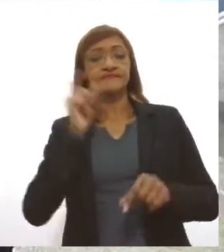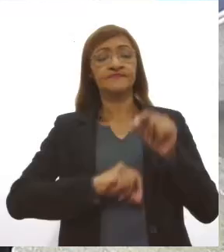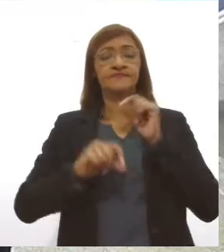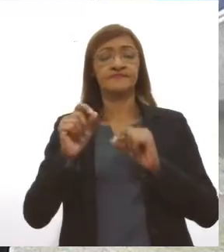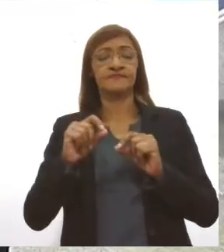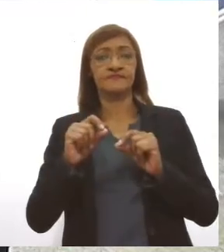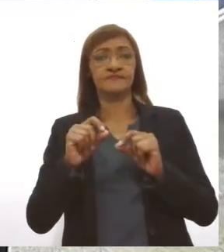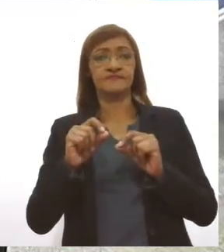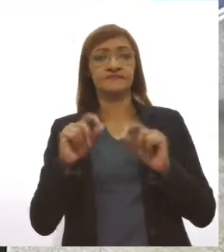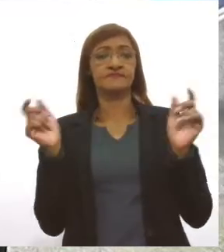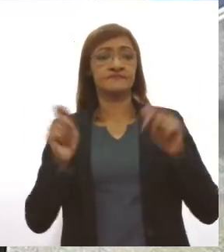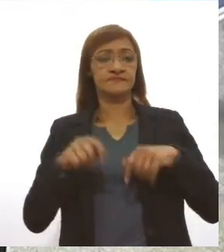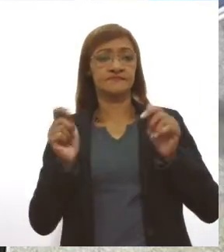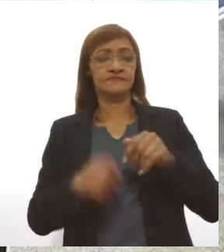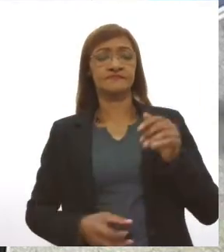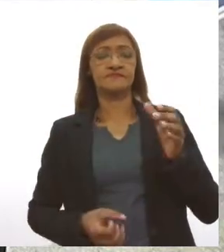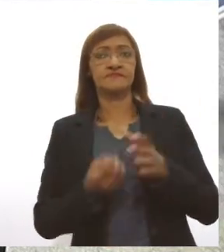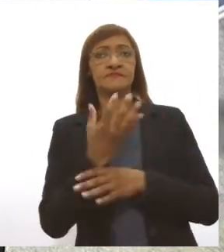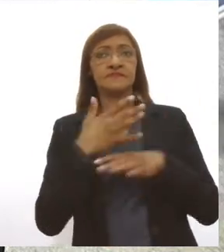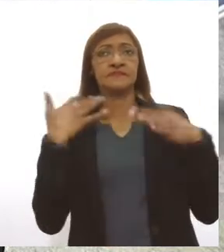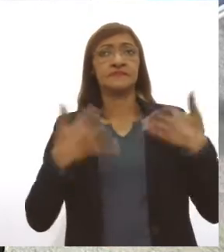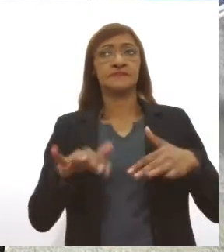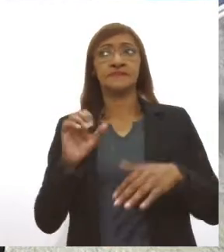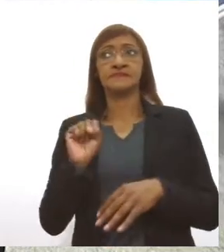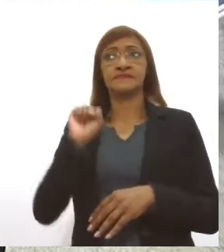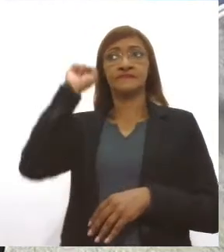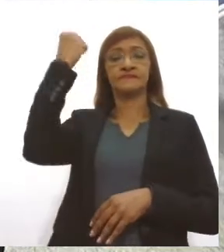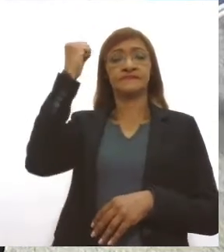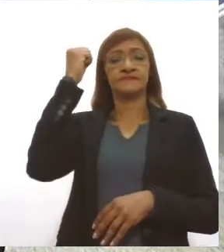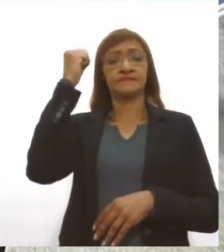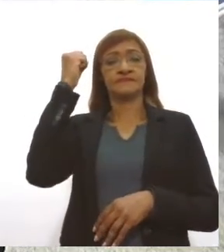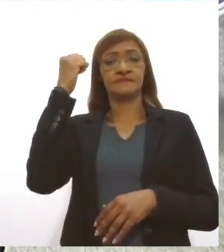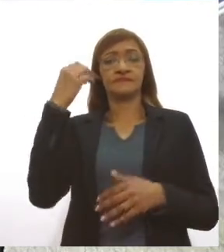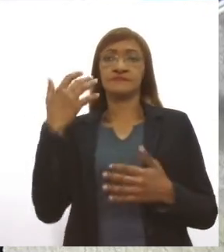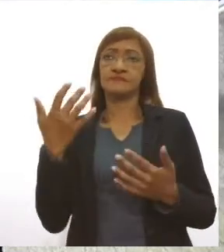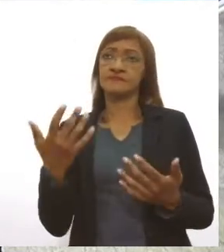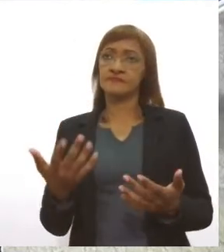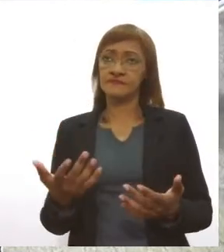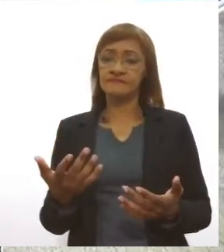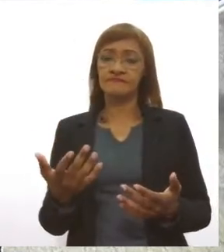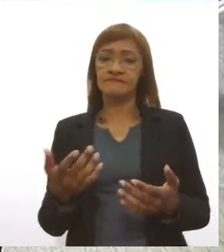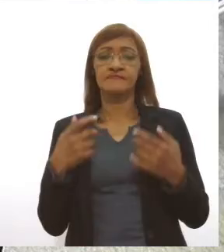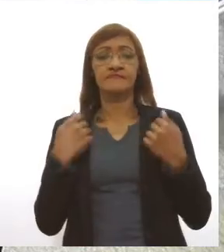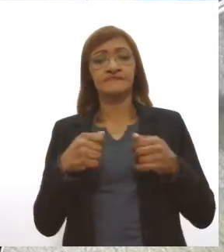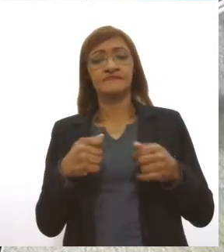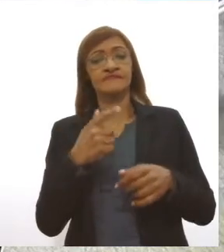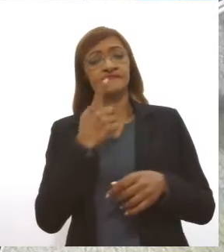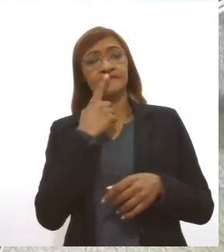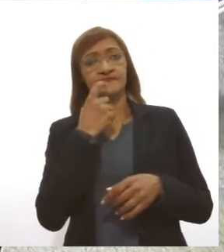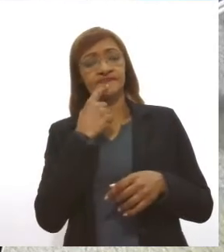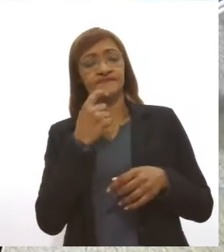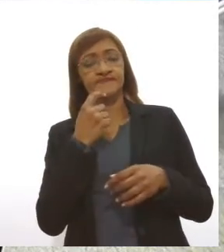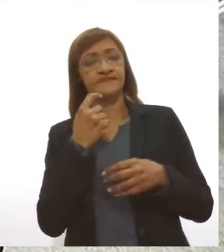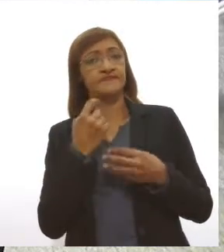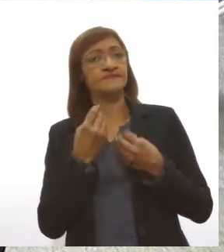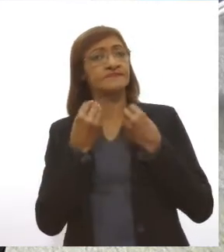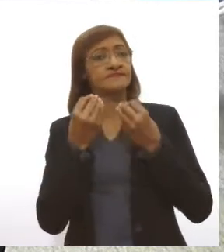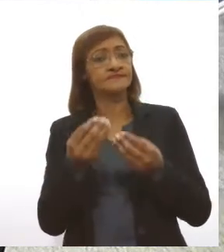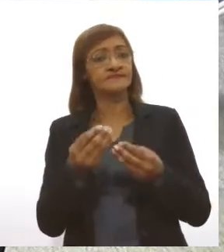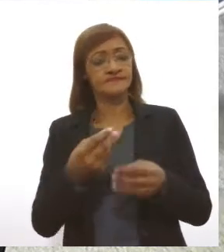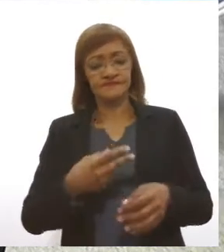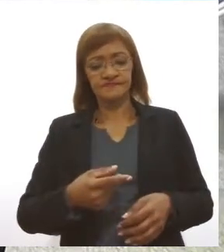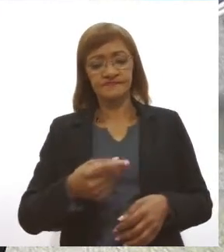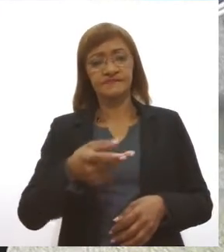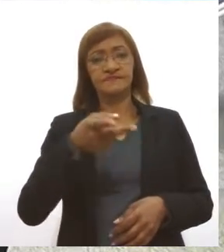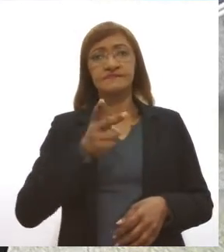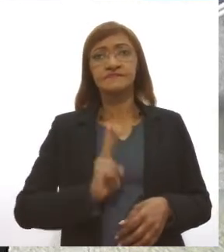gerar graves fraturas e, assim, a necessidade da doação de sangue, ela é permanente por isso, porque